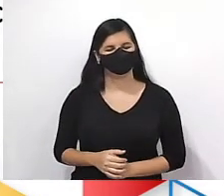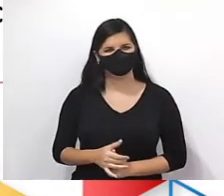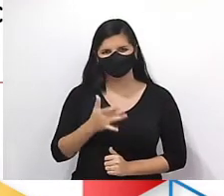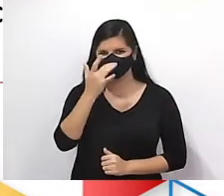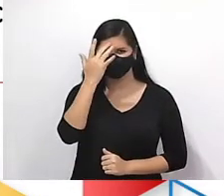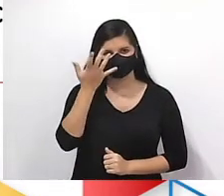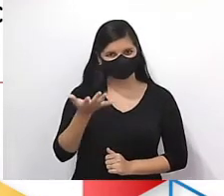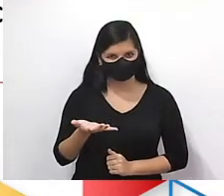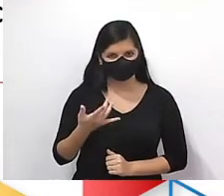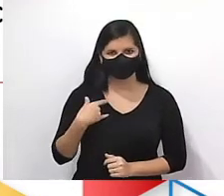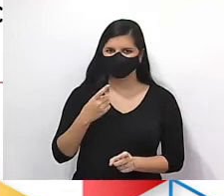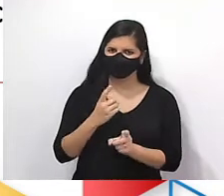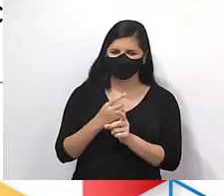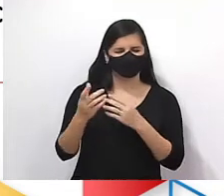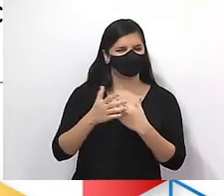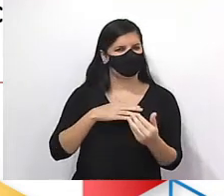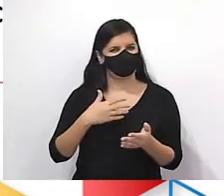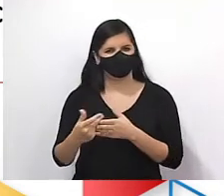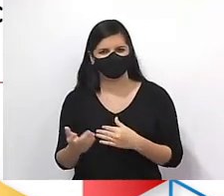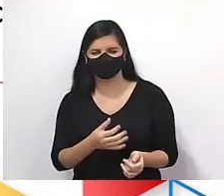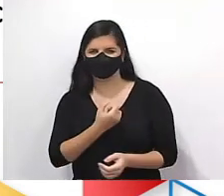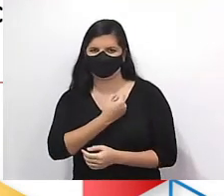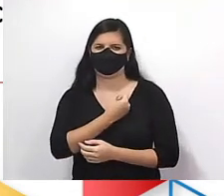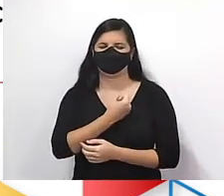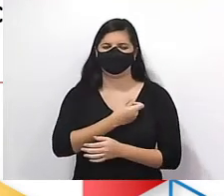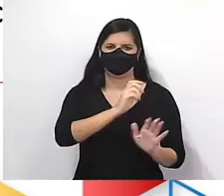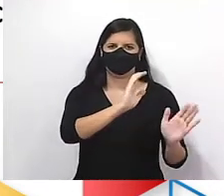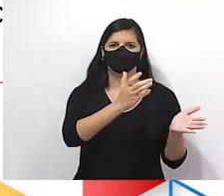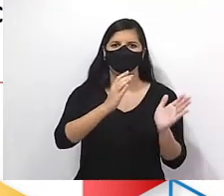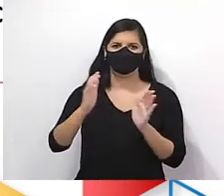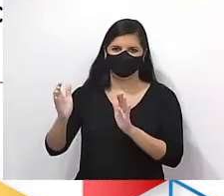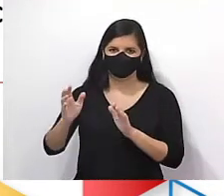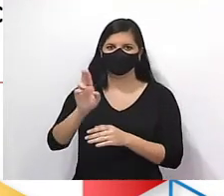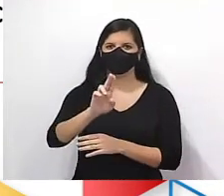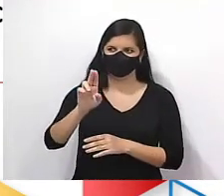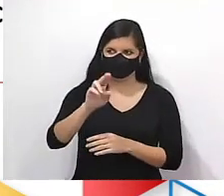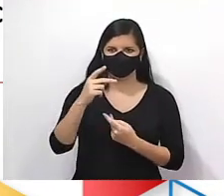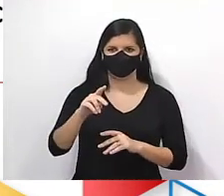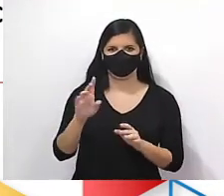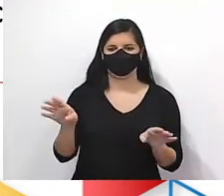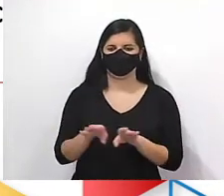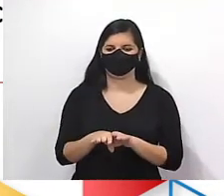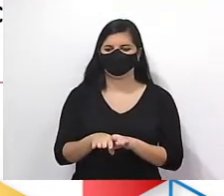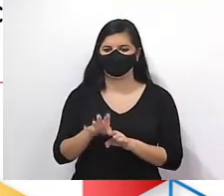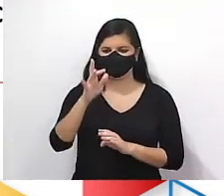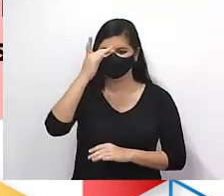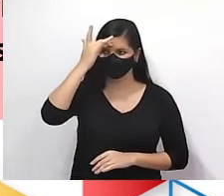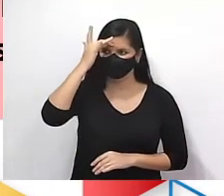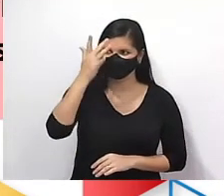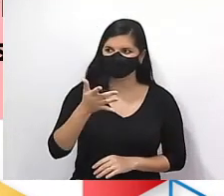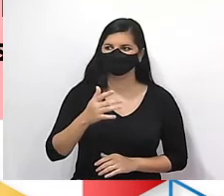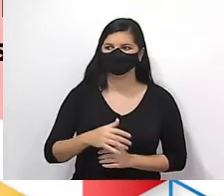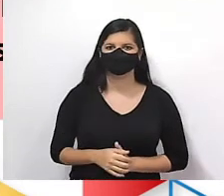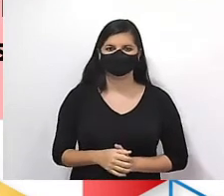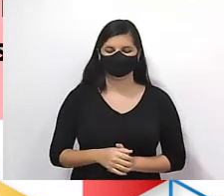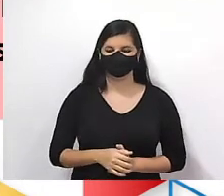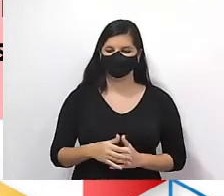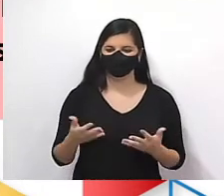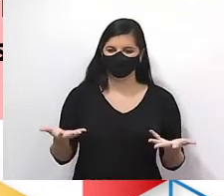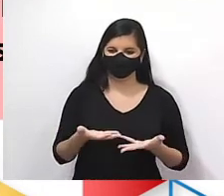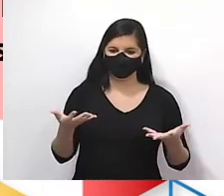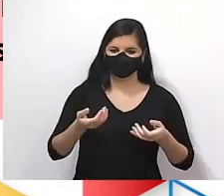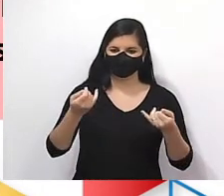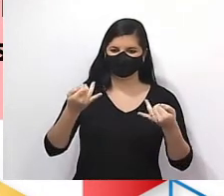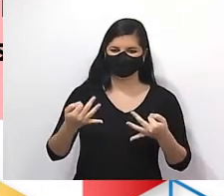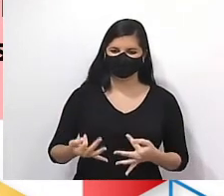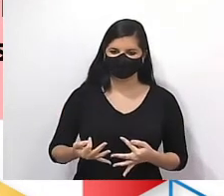Sim, para determinar qualquer termo nessa sequência, utiliza-se esse fluxograma. Muito fácil, tá bom? Então segue comigo agora que eu vou falar